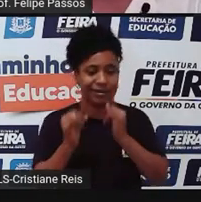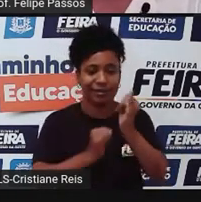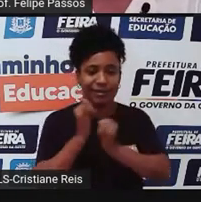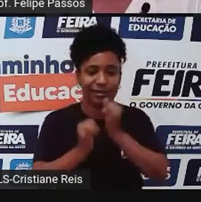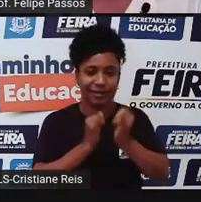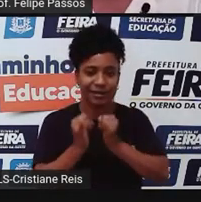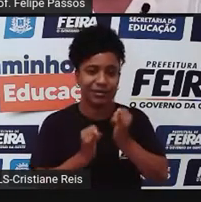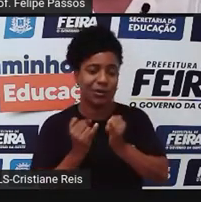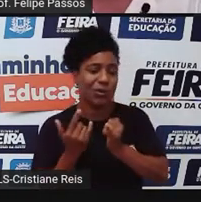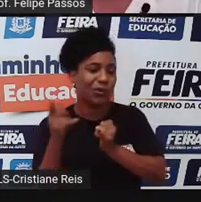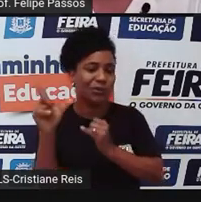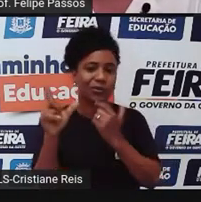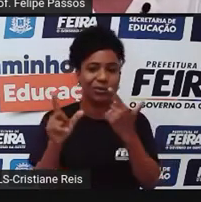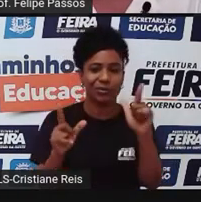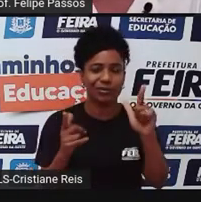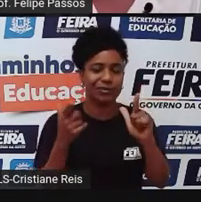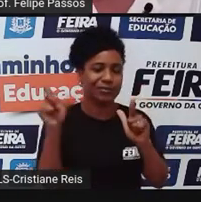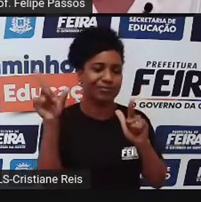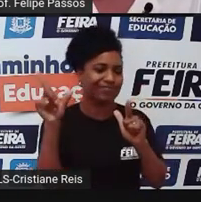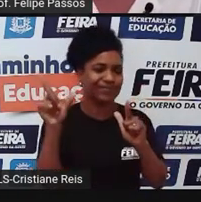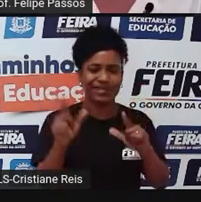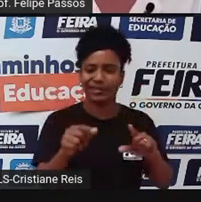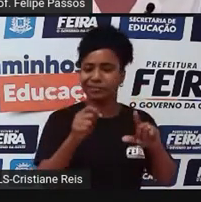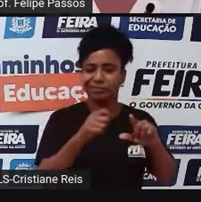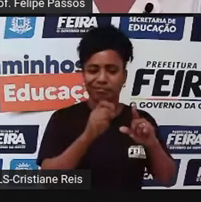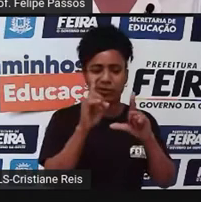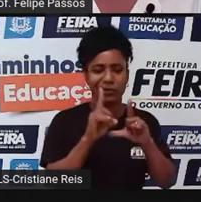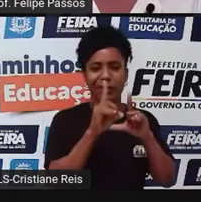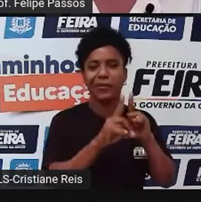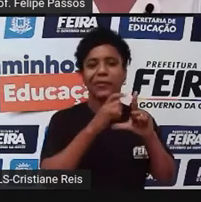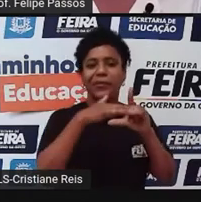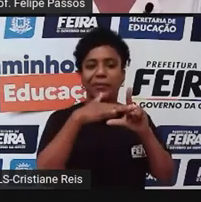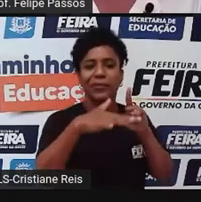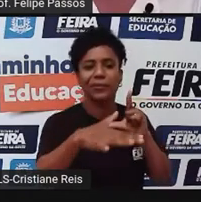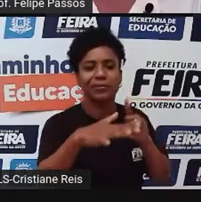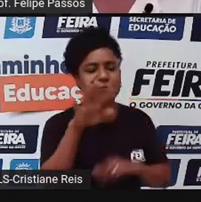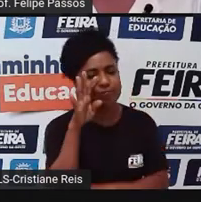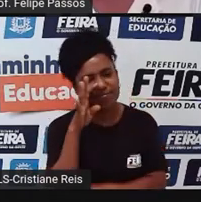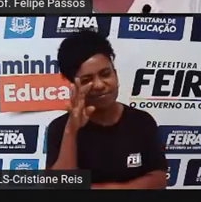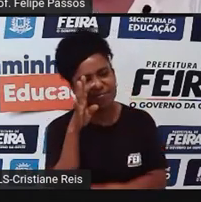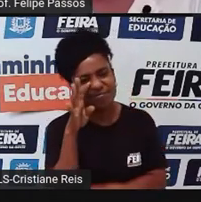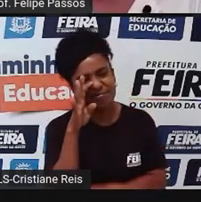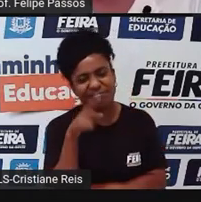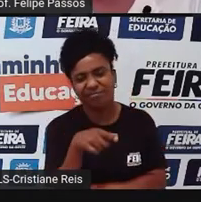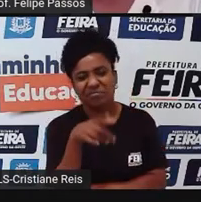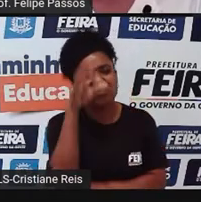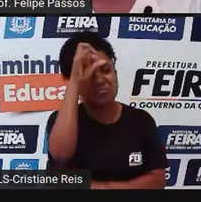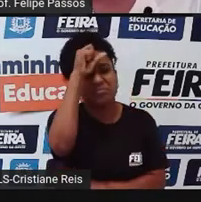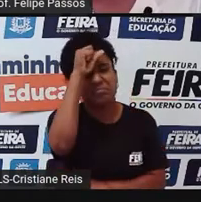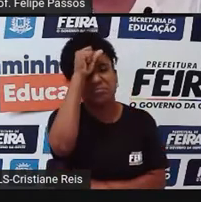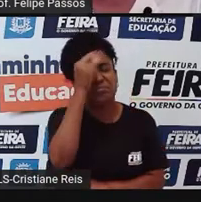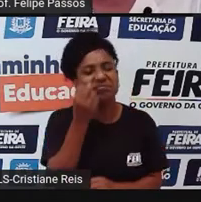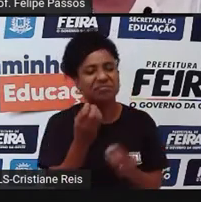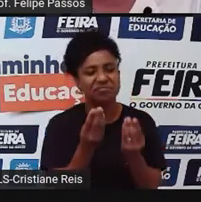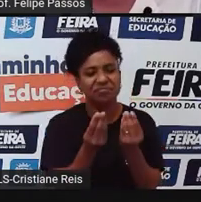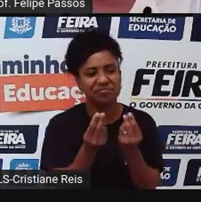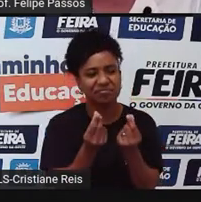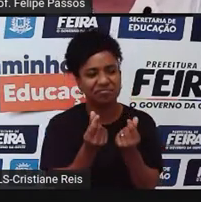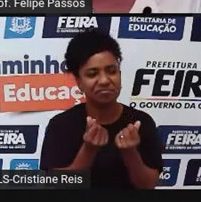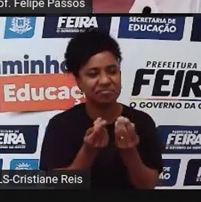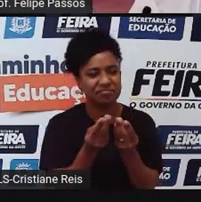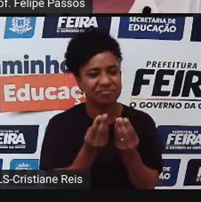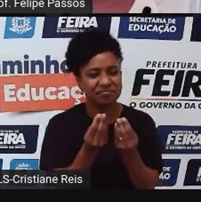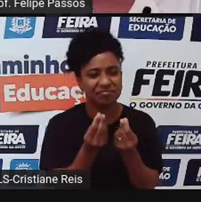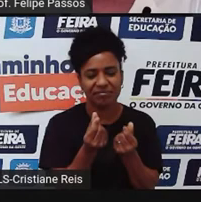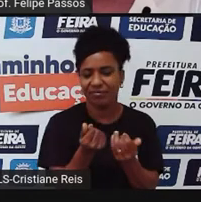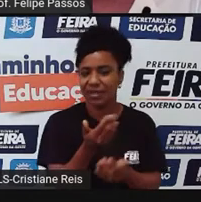esse conteúdo, ele não tem uma qualidade muito grande assim para a gente, né, gente? Vocês são aí novinhos,